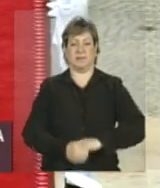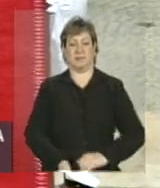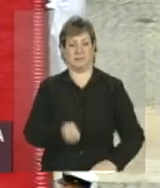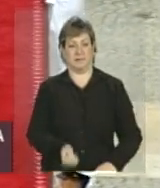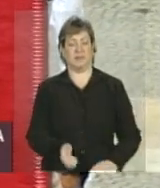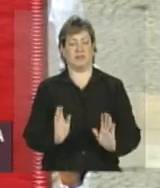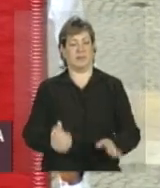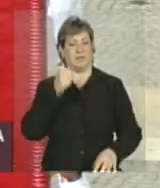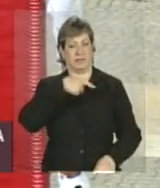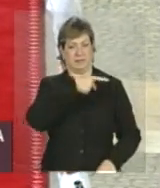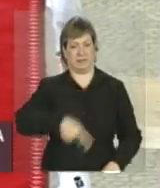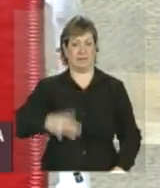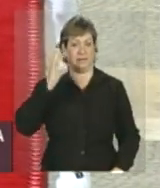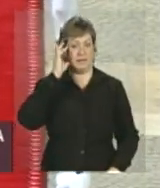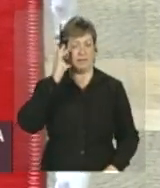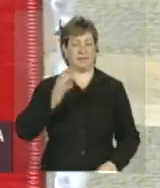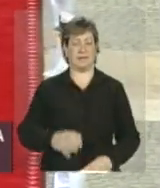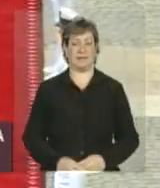oficiais.